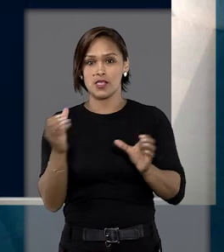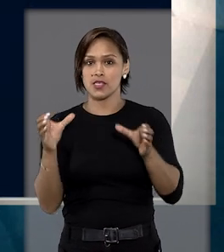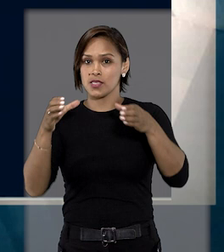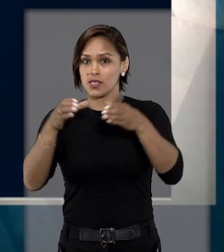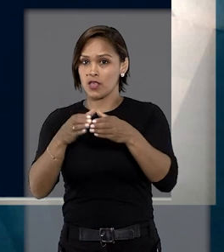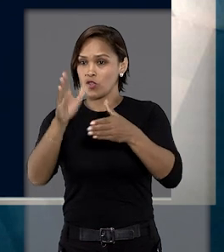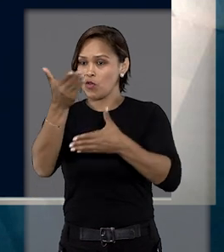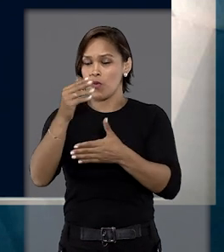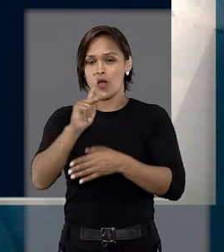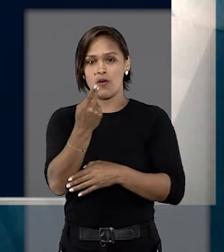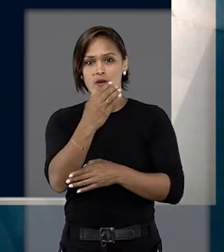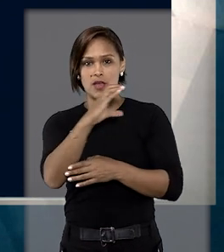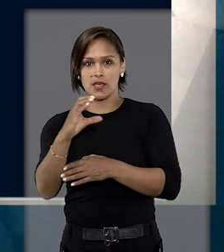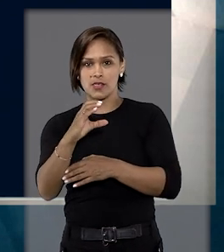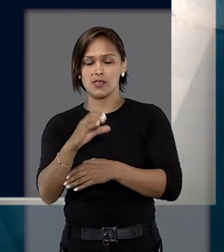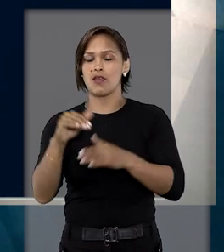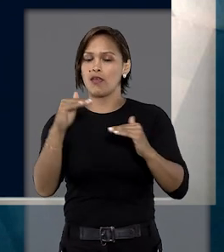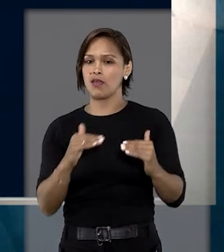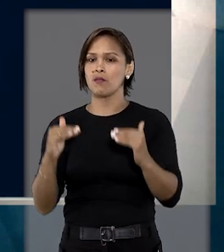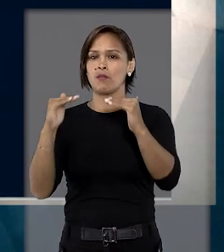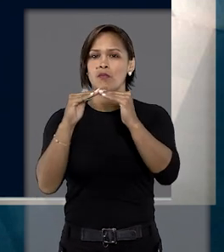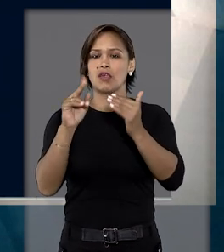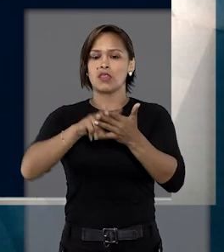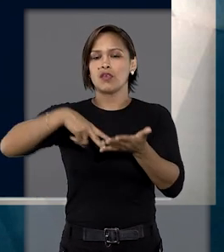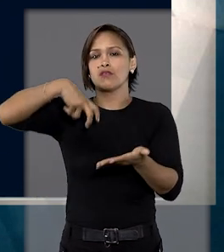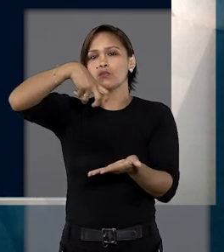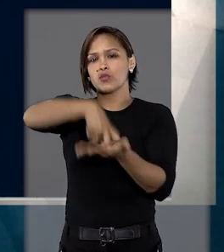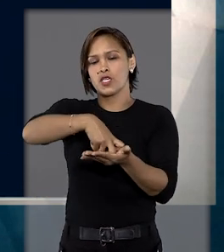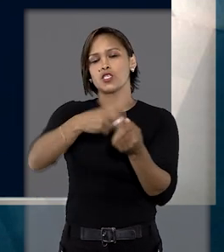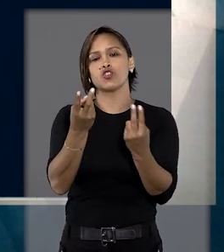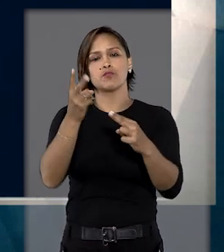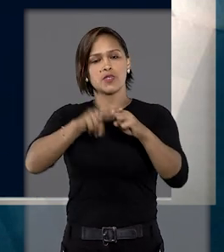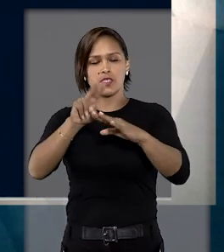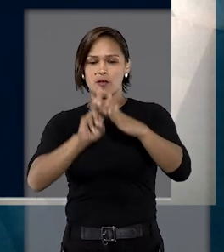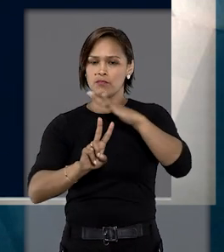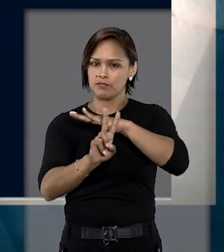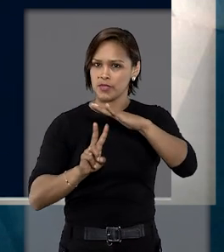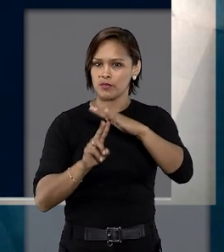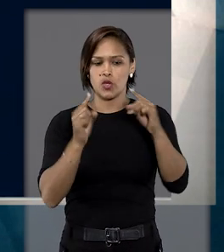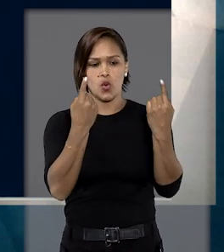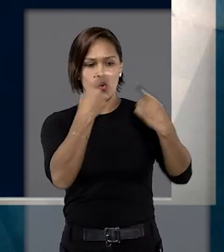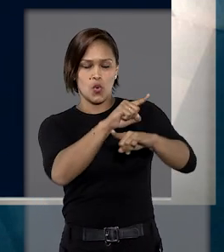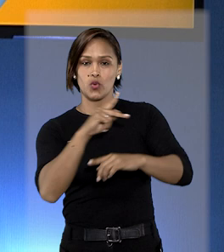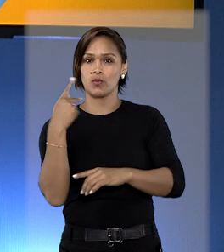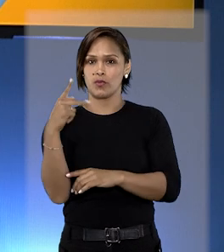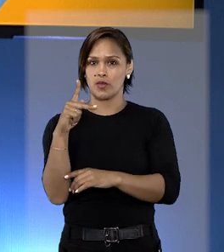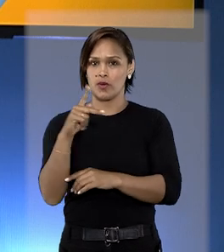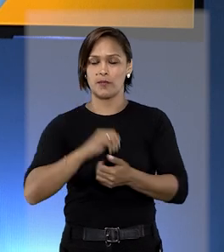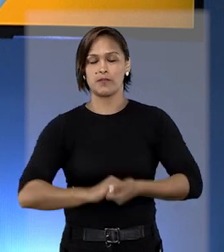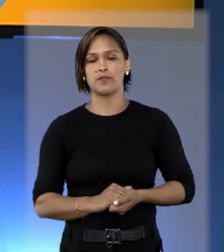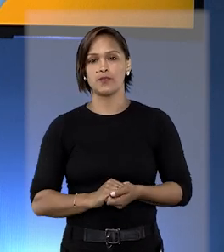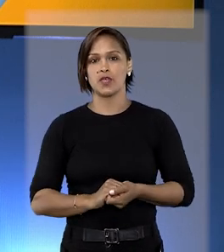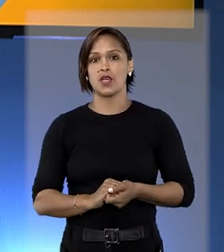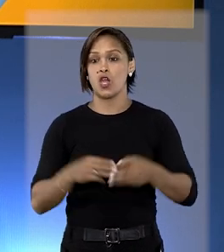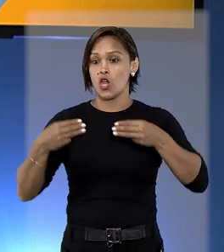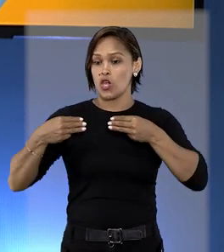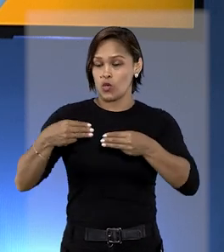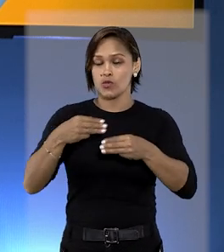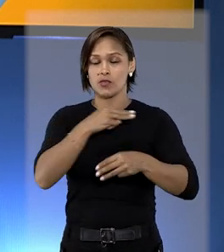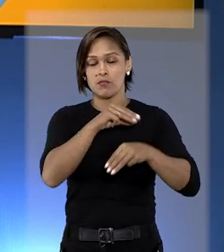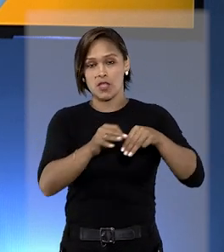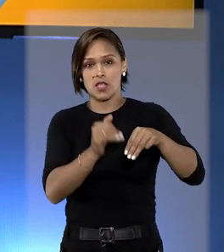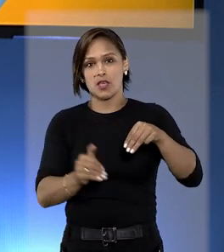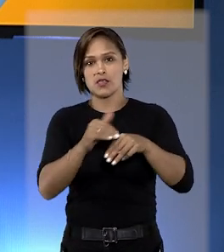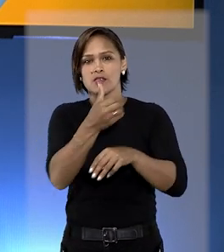denegou o habeas corpus e manteve a decretação de prisão preventiva contra o paraguaio. Os ministros da sexta